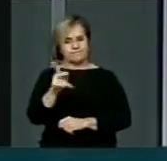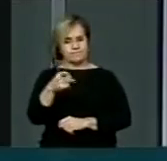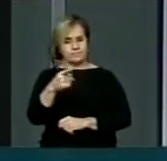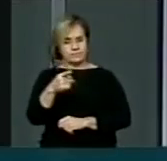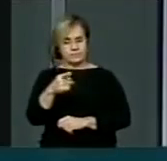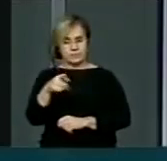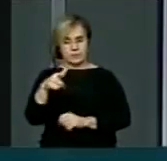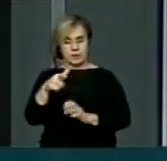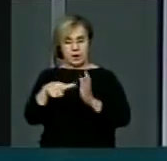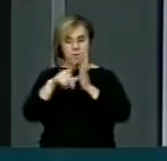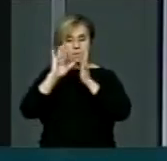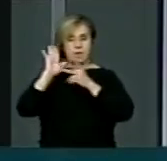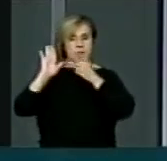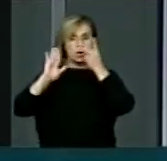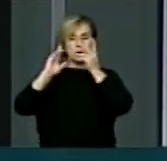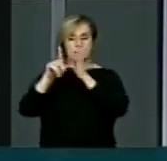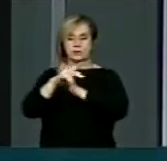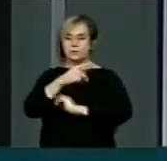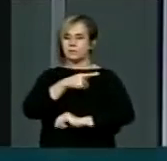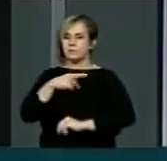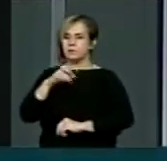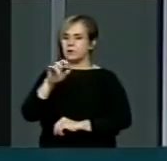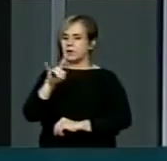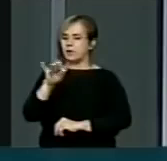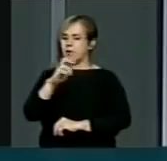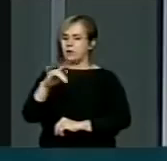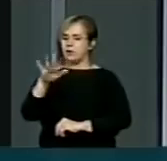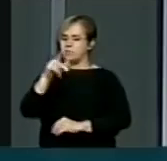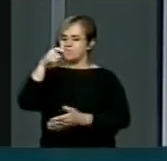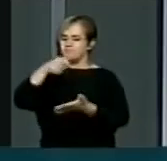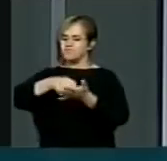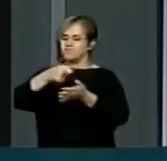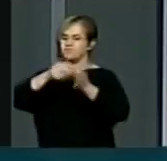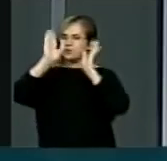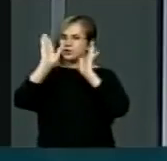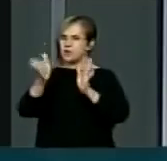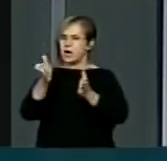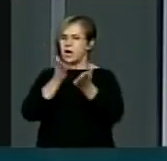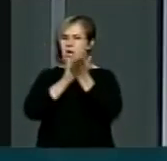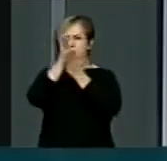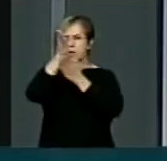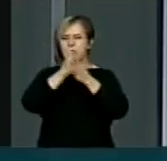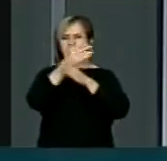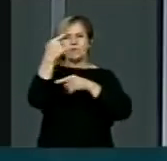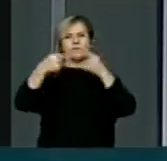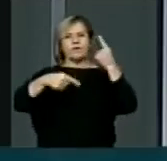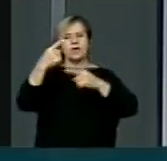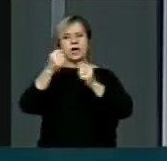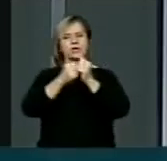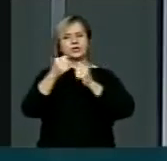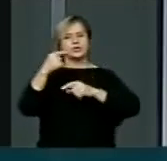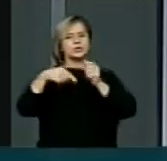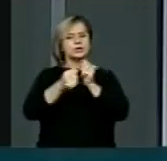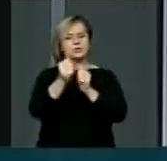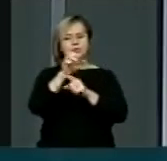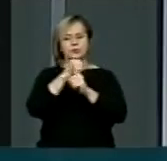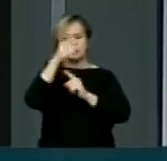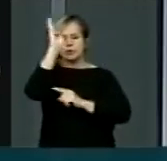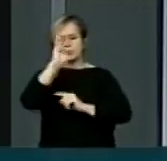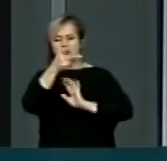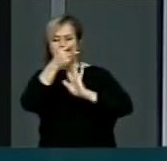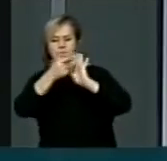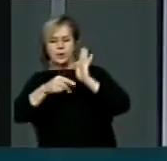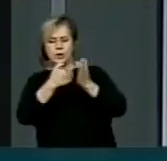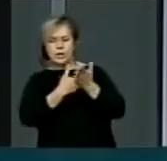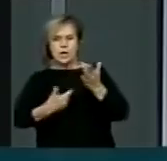pré-candidatura do pastor Everaldo é uma pré-candidatura que é para valer, que está, como já disse aqui, viajando o Brasil, discutindo com a sociedade brasileira um